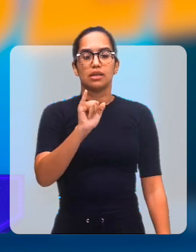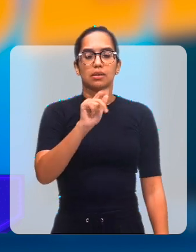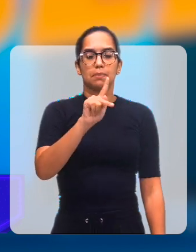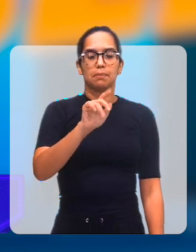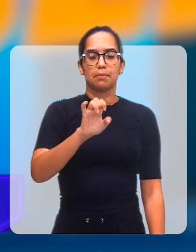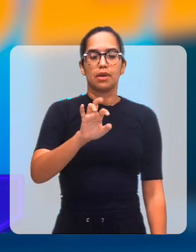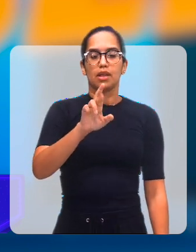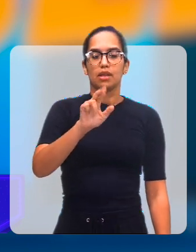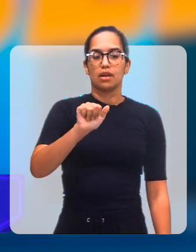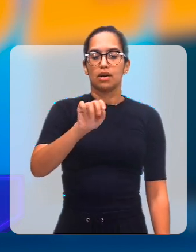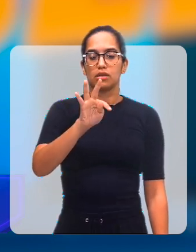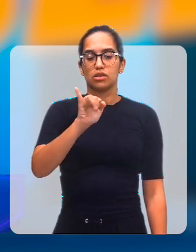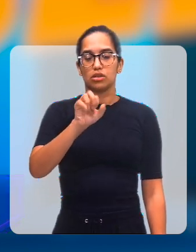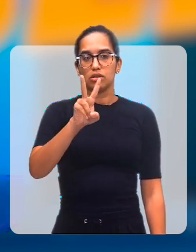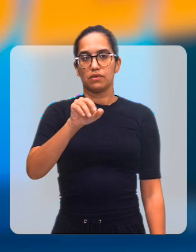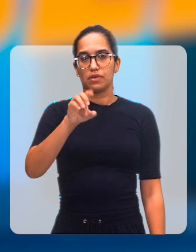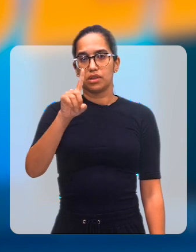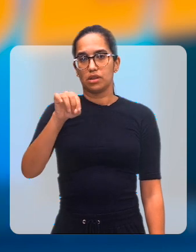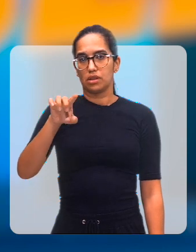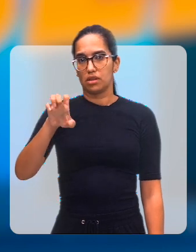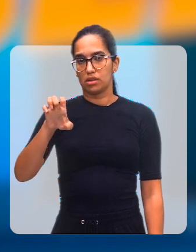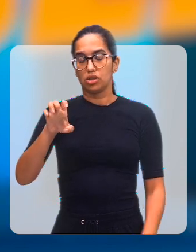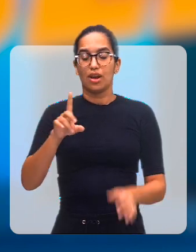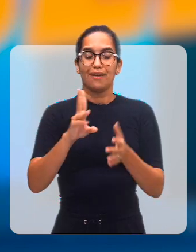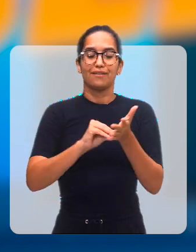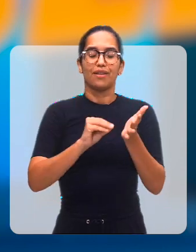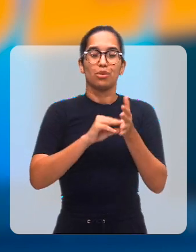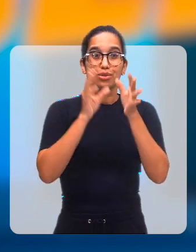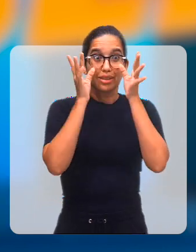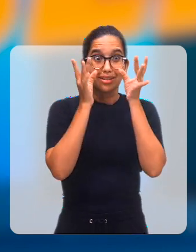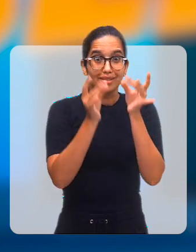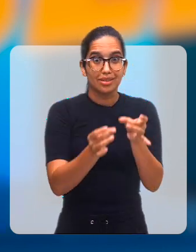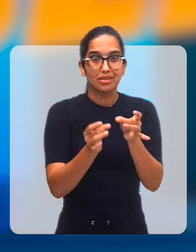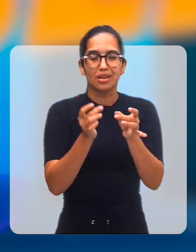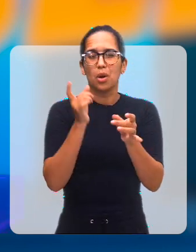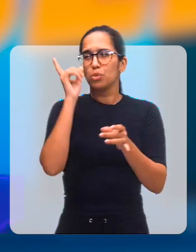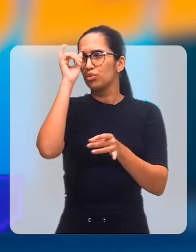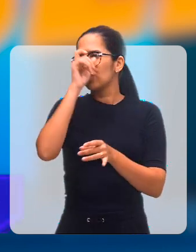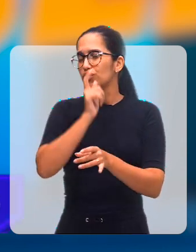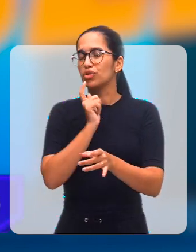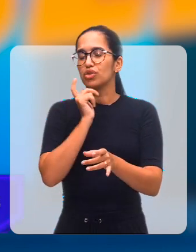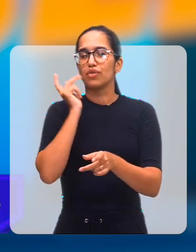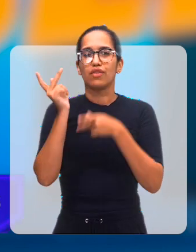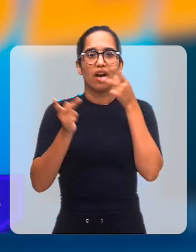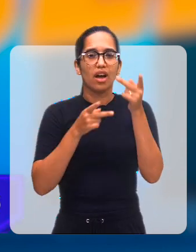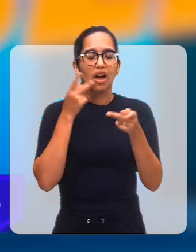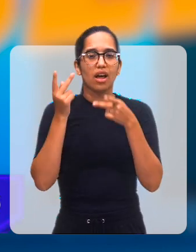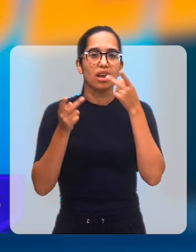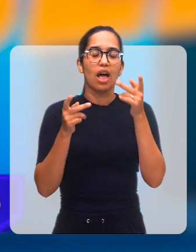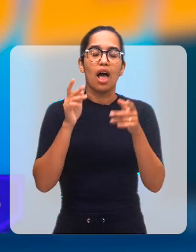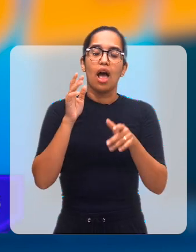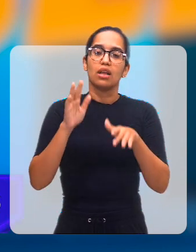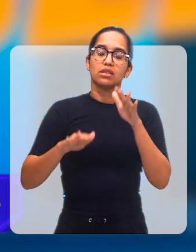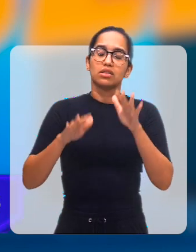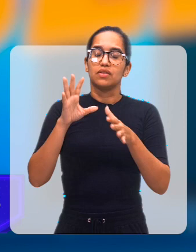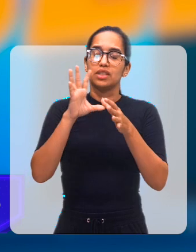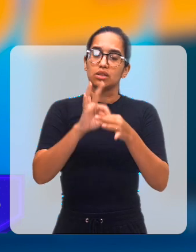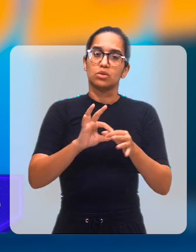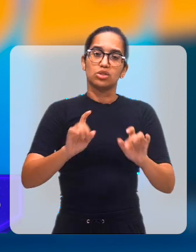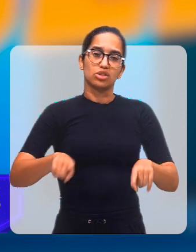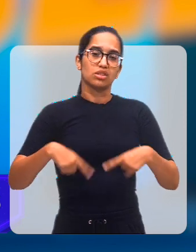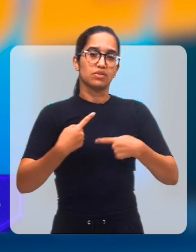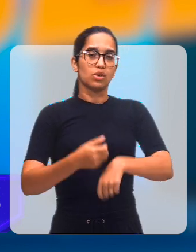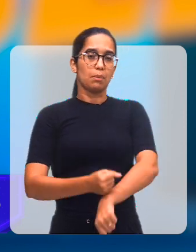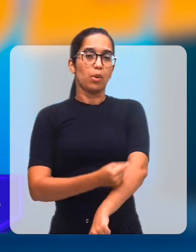desatenção, da dificuldade na fala, problemas emocionais. Então, a gente vê o quanto que a